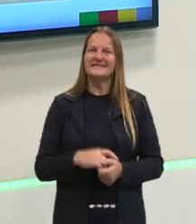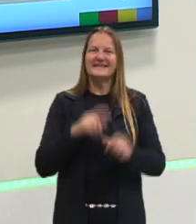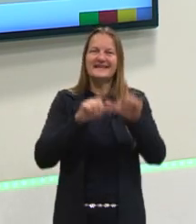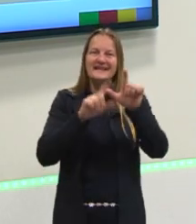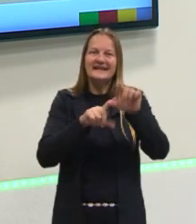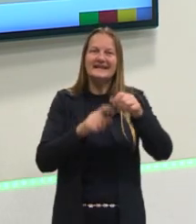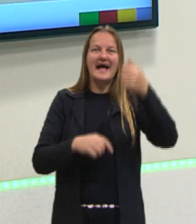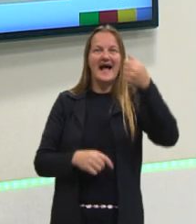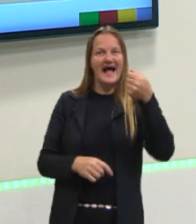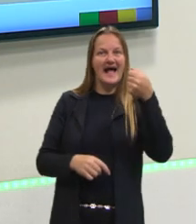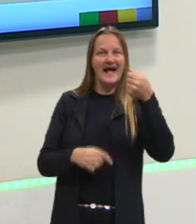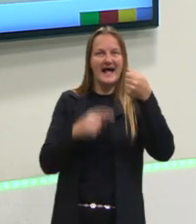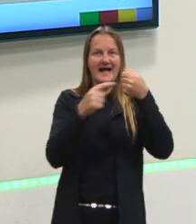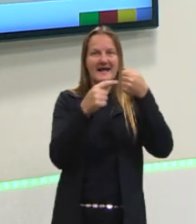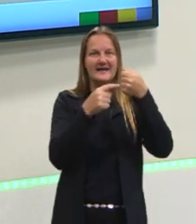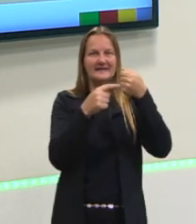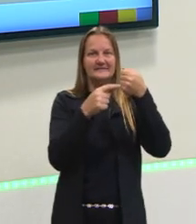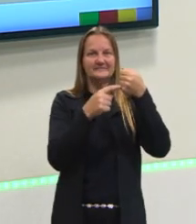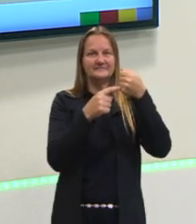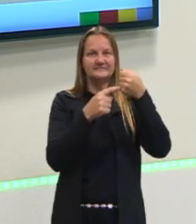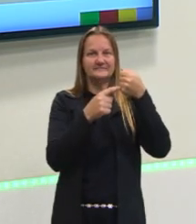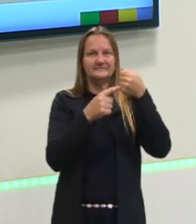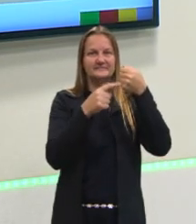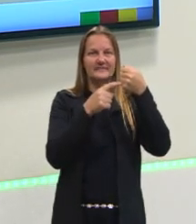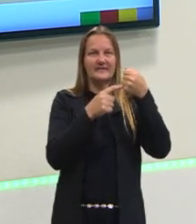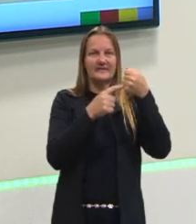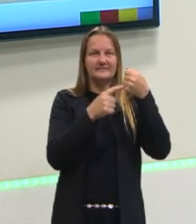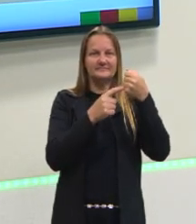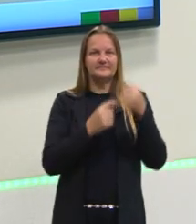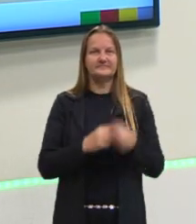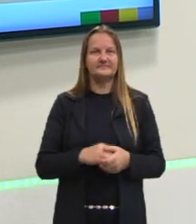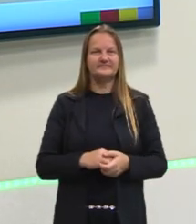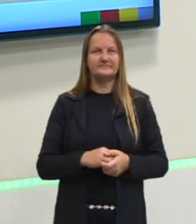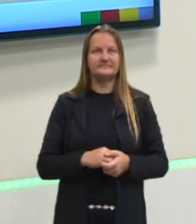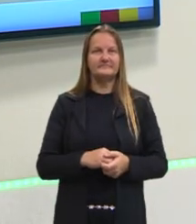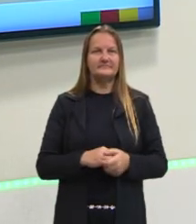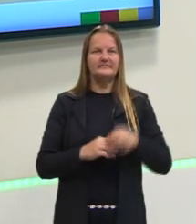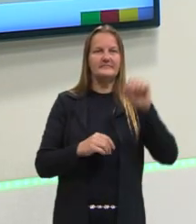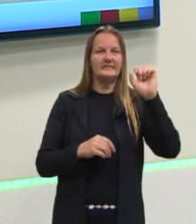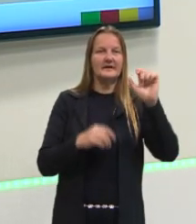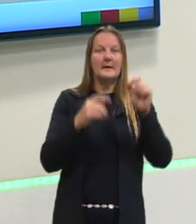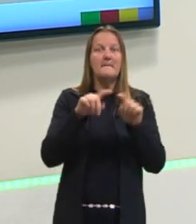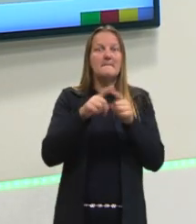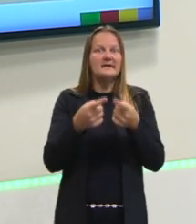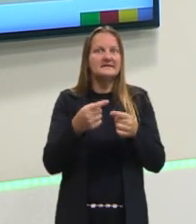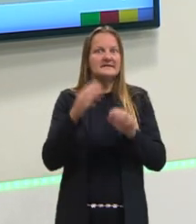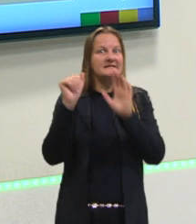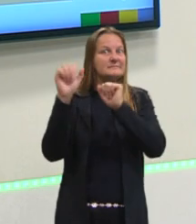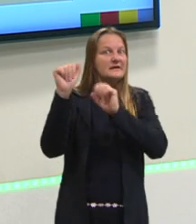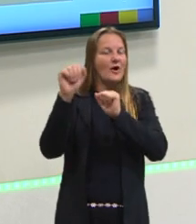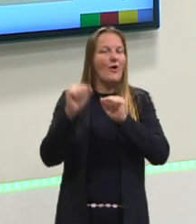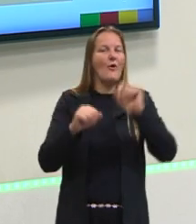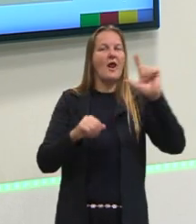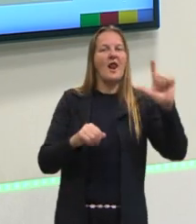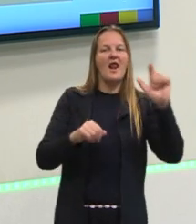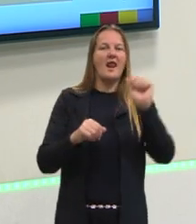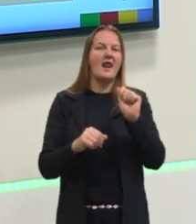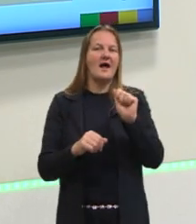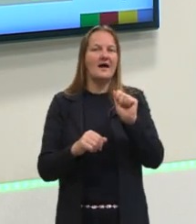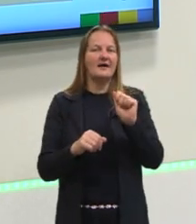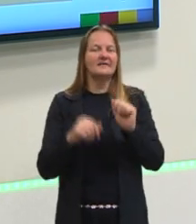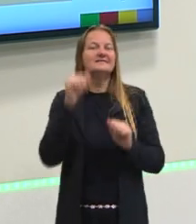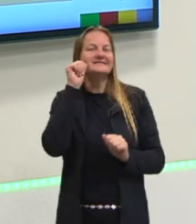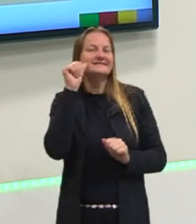vamos utilizar o artigo feminino, nós vamos utilizar la, la é o nosso artigo feminino,